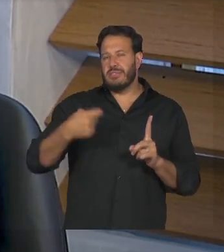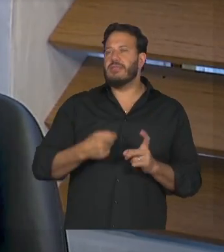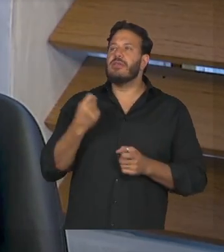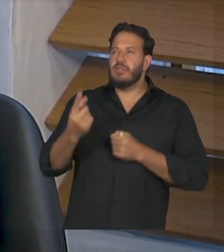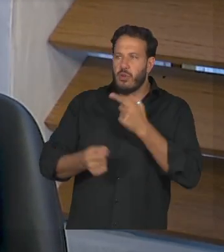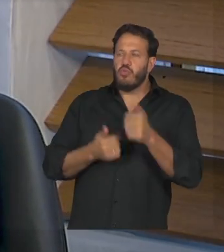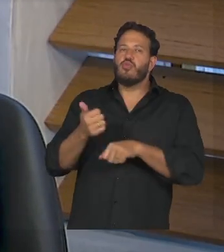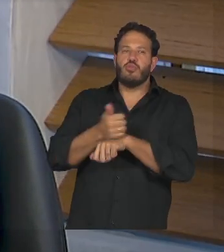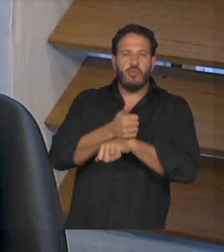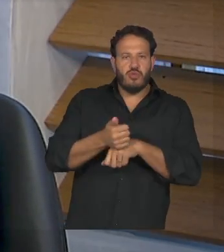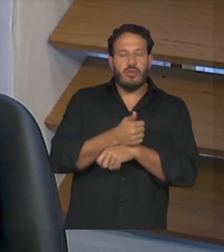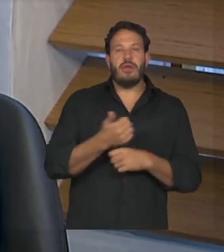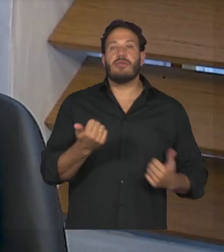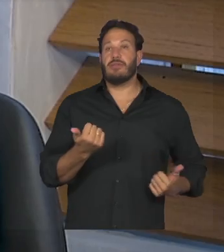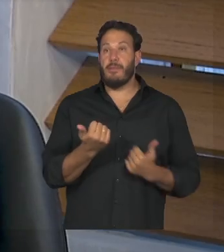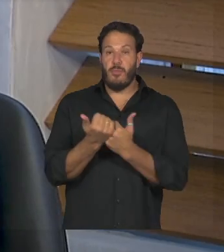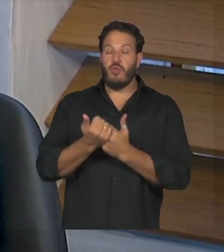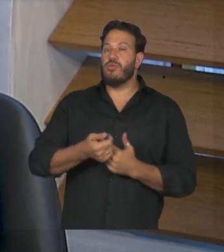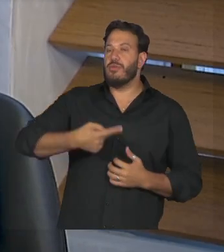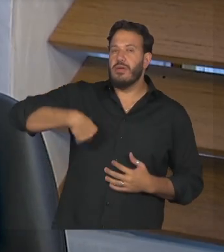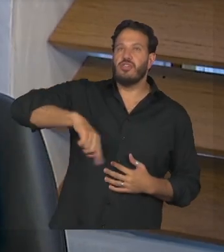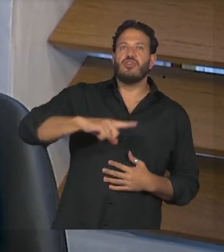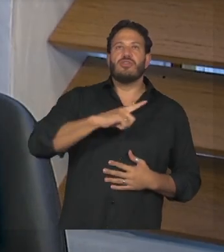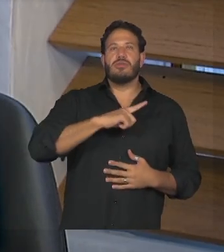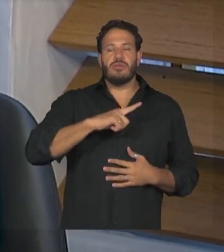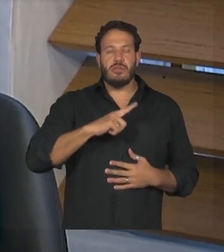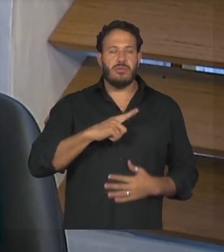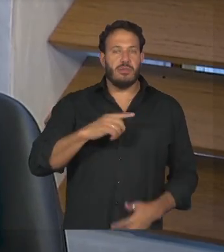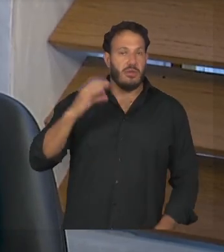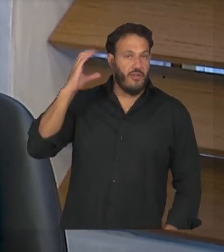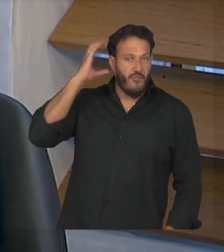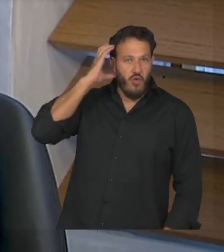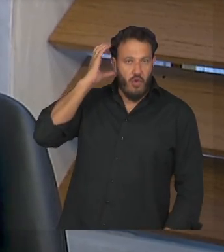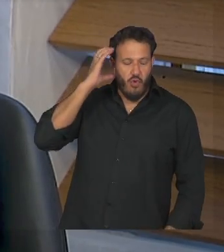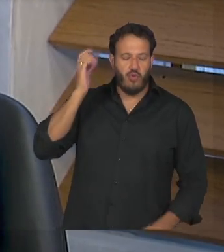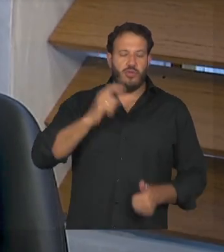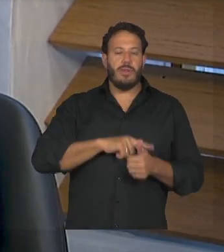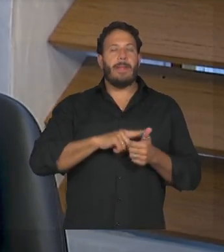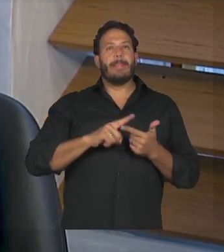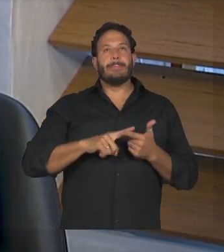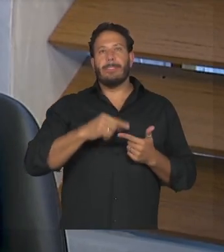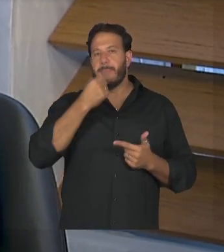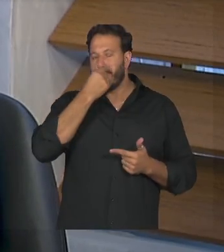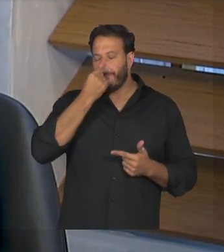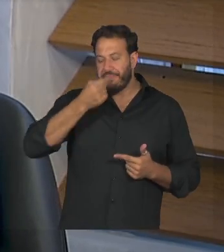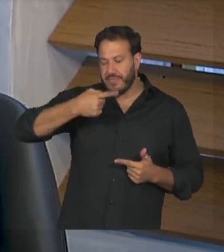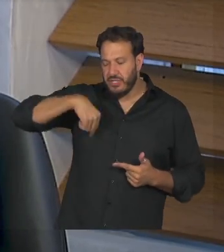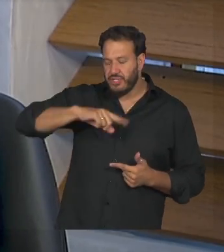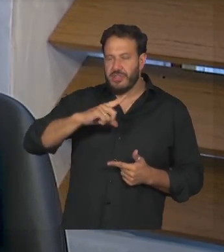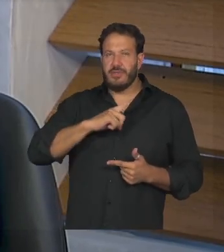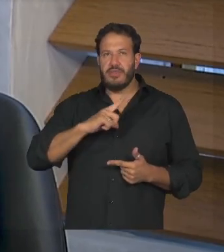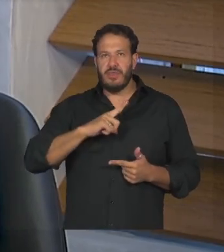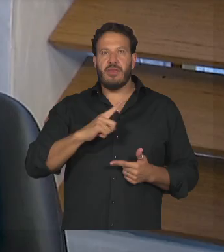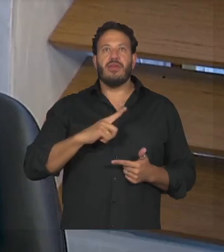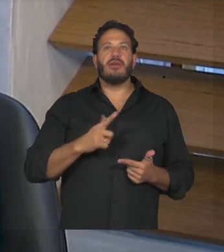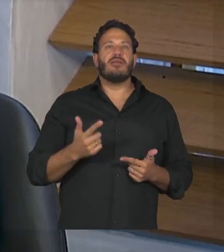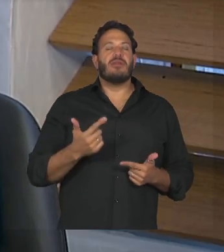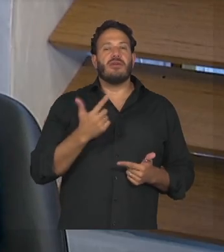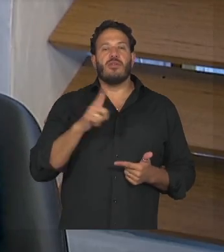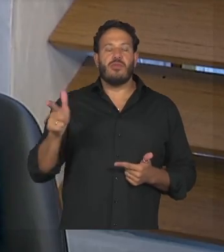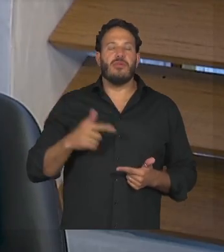apoio a gente tem fonoaudiólogos a gente tem terapeutas